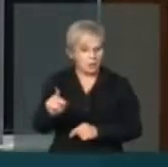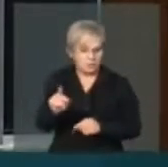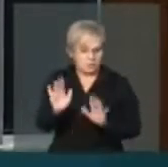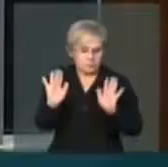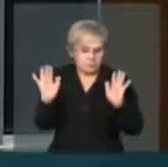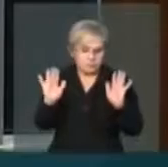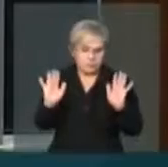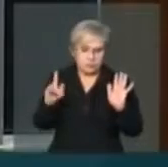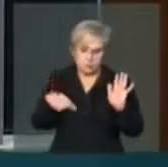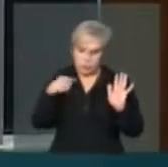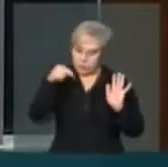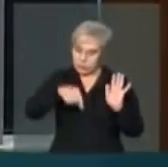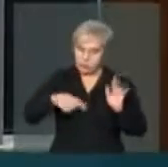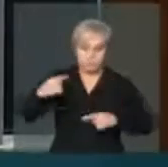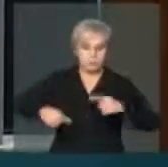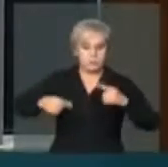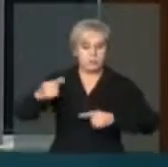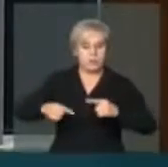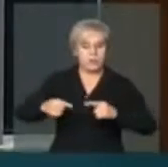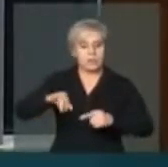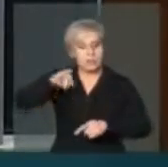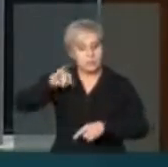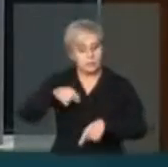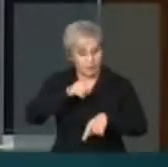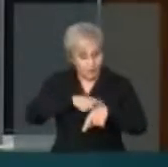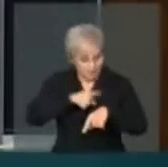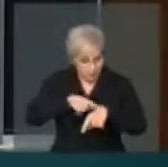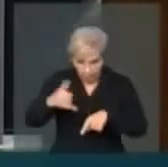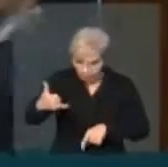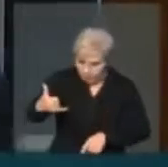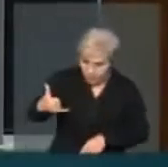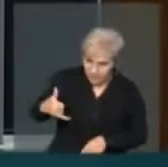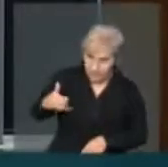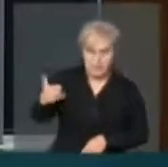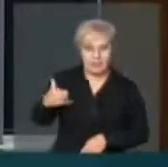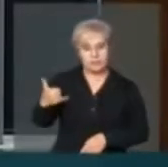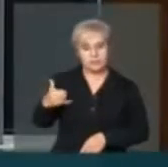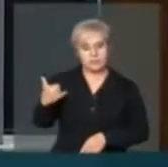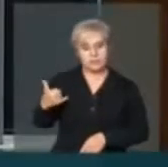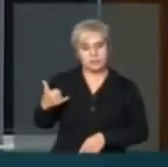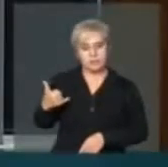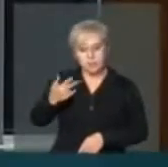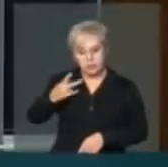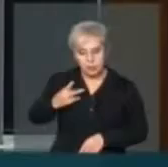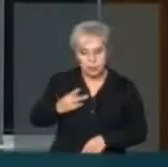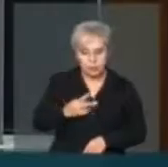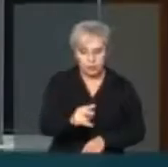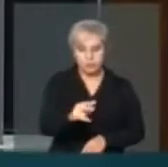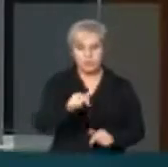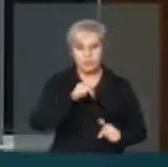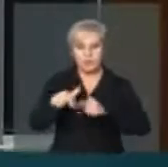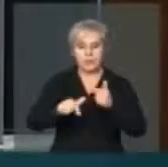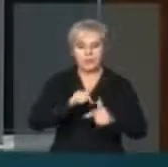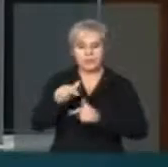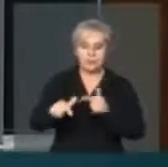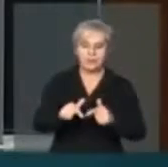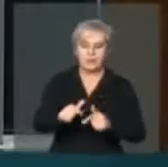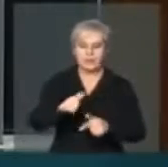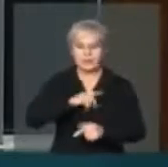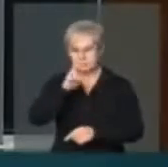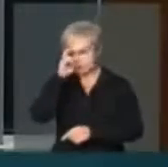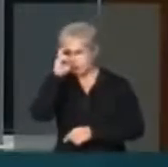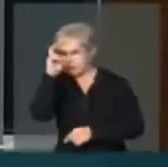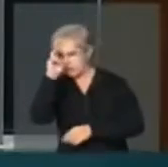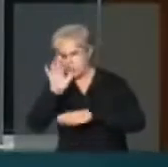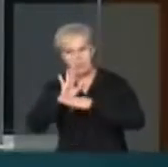quer que seja. Nós estamos discutindo aqui, é aproveitar aqueles que estão em exercício de atividade, que têm capacidade intelectual, que têm que